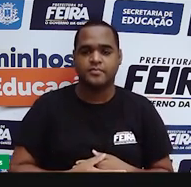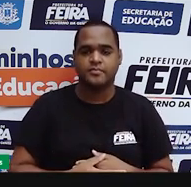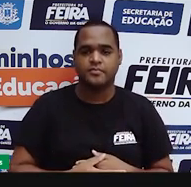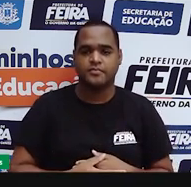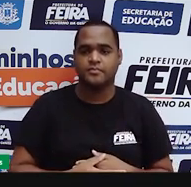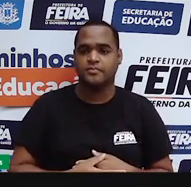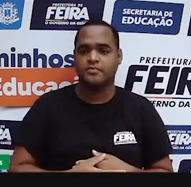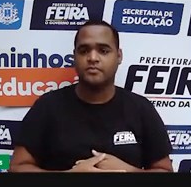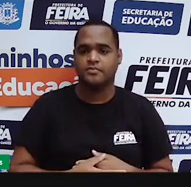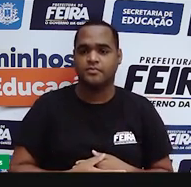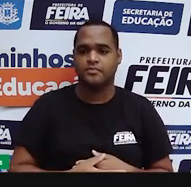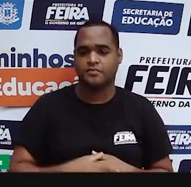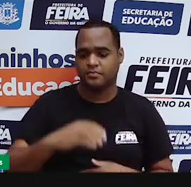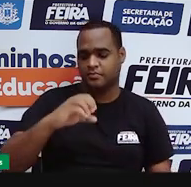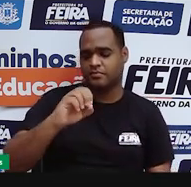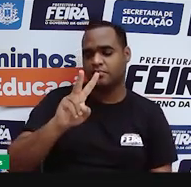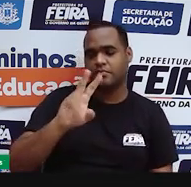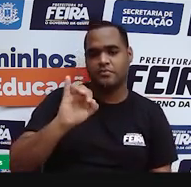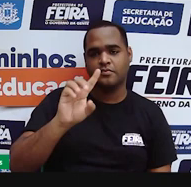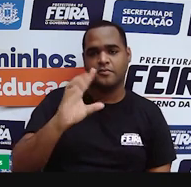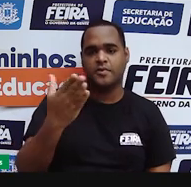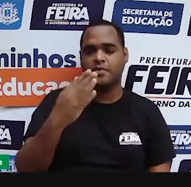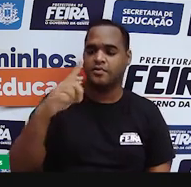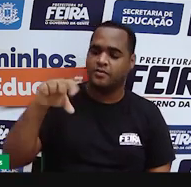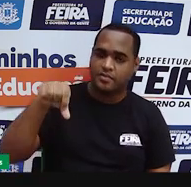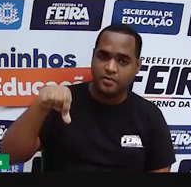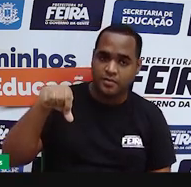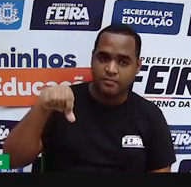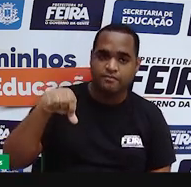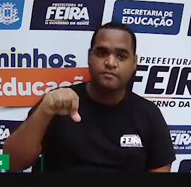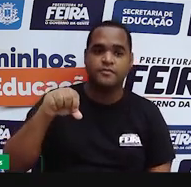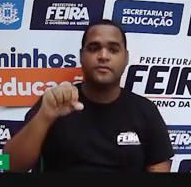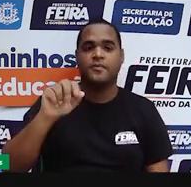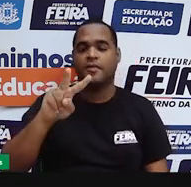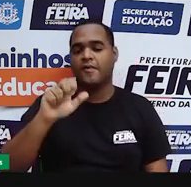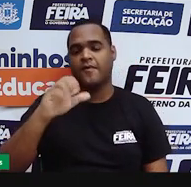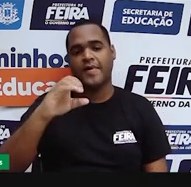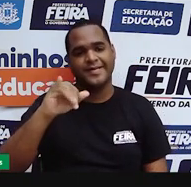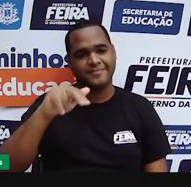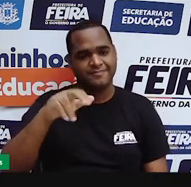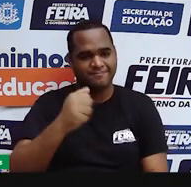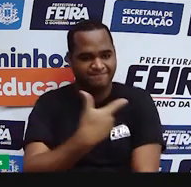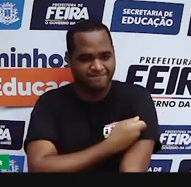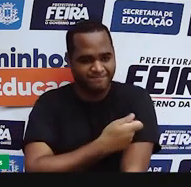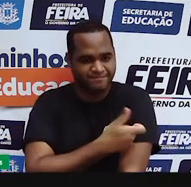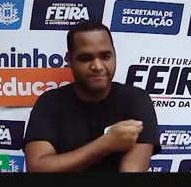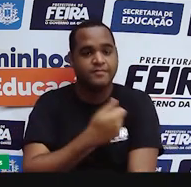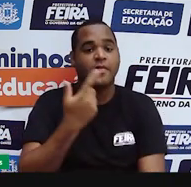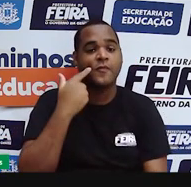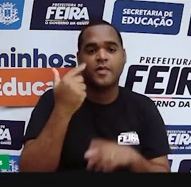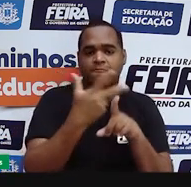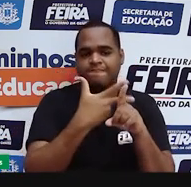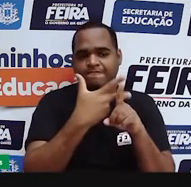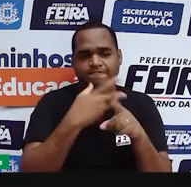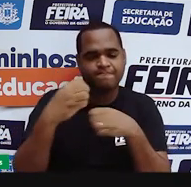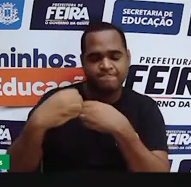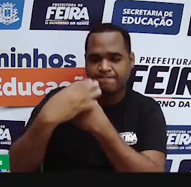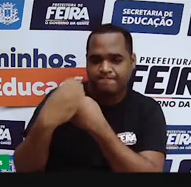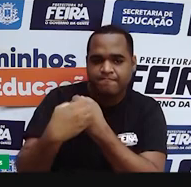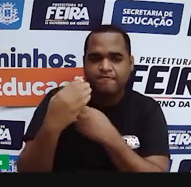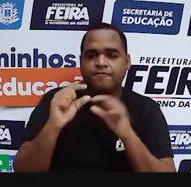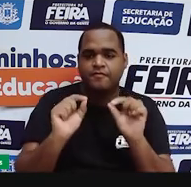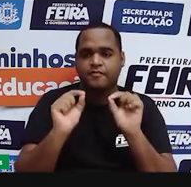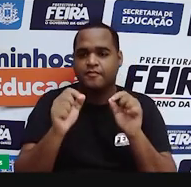Covid-19. Vacina. Vamos lá. Procurar a informação aqui. Vamos lá.